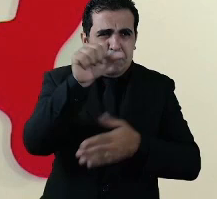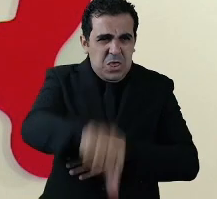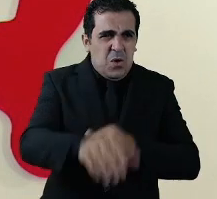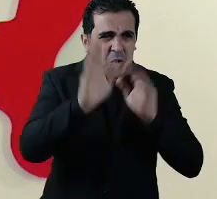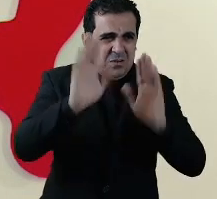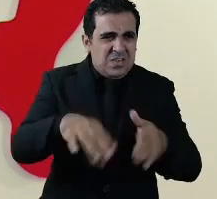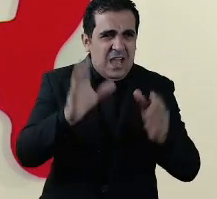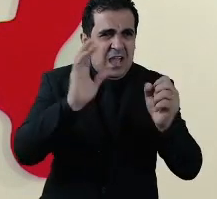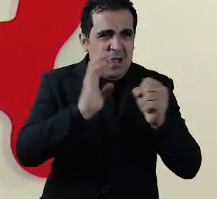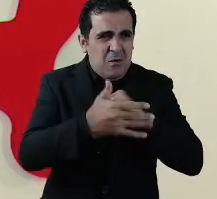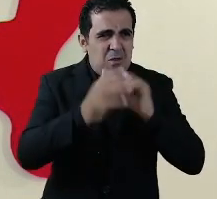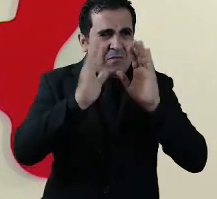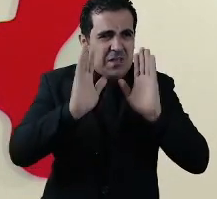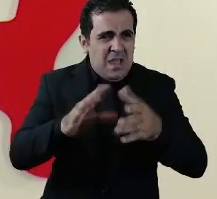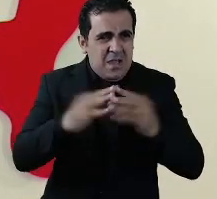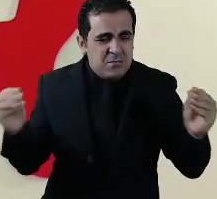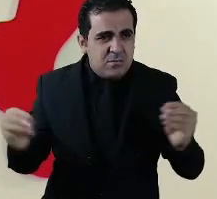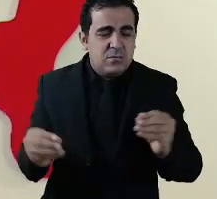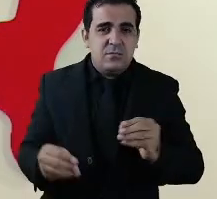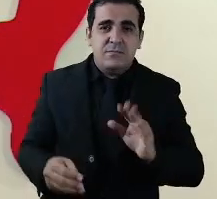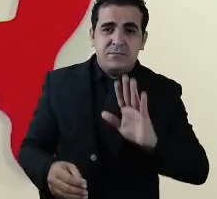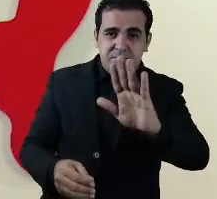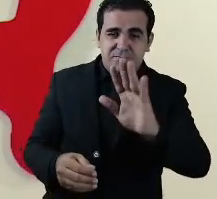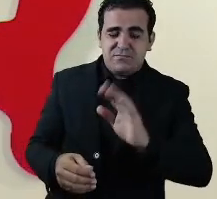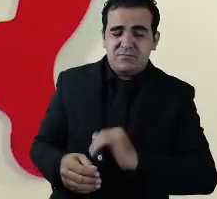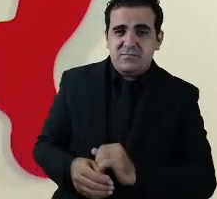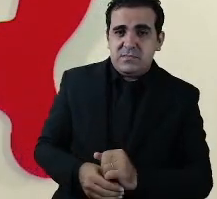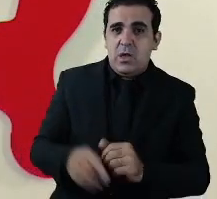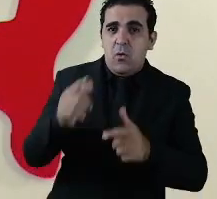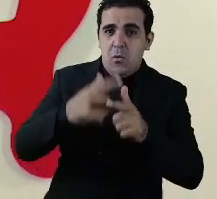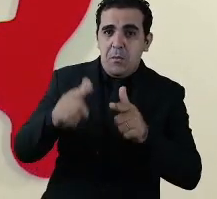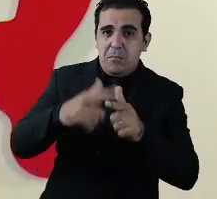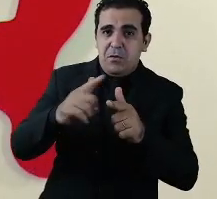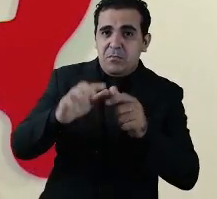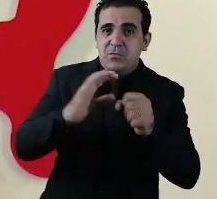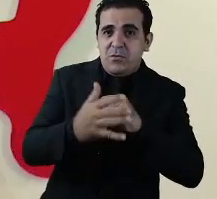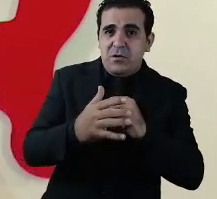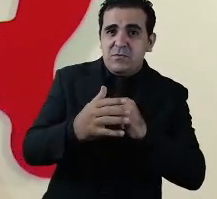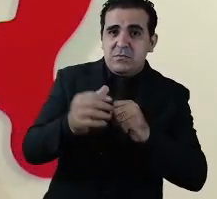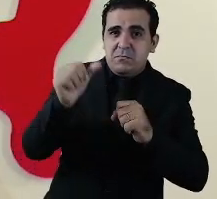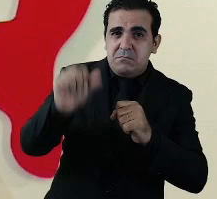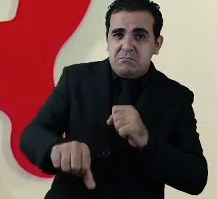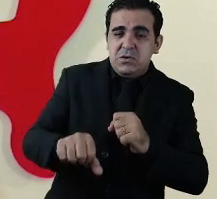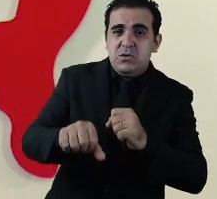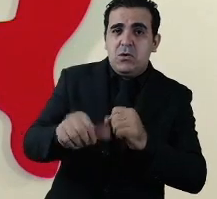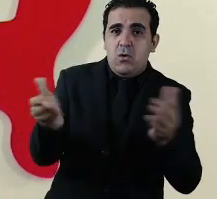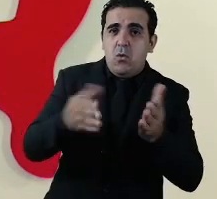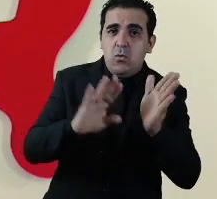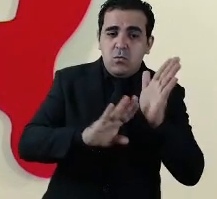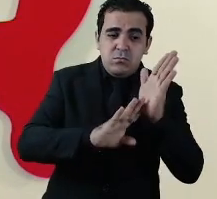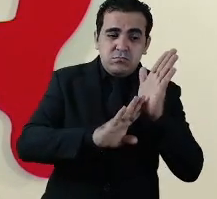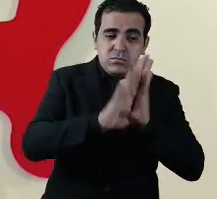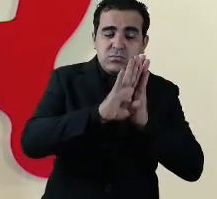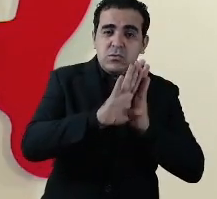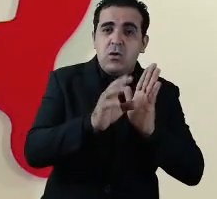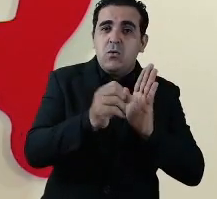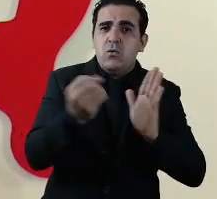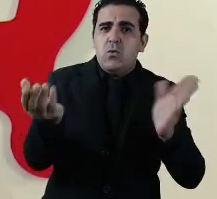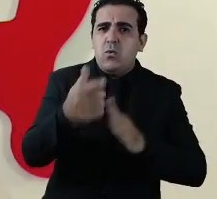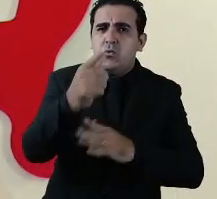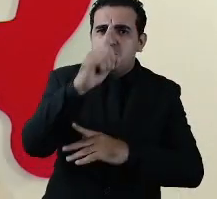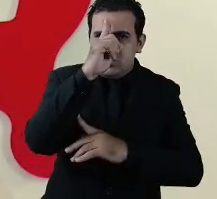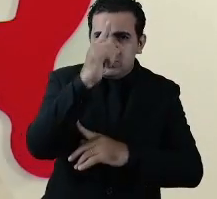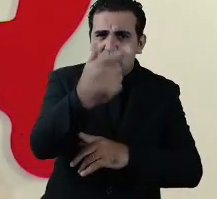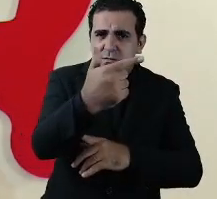passou No que se refere a ilha de São Luís os indicadores hoje existentes no dia